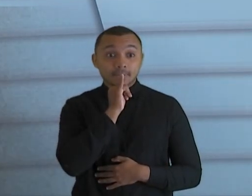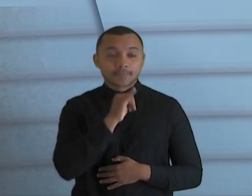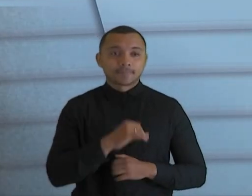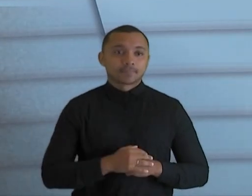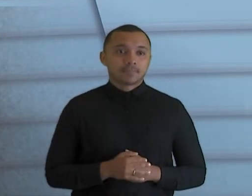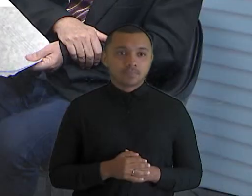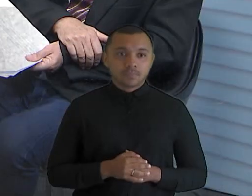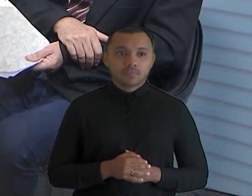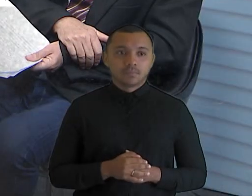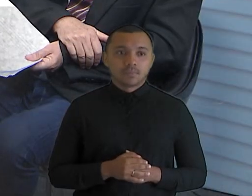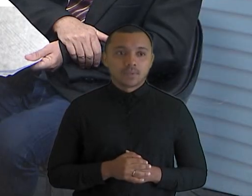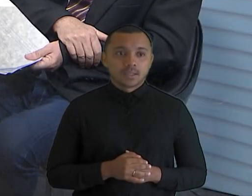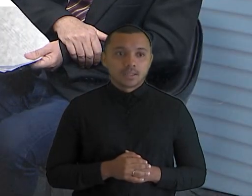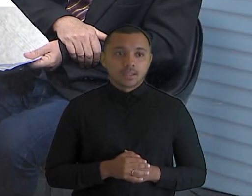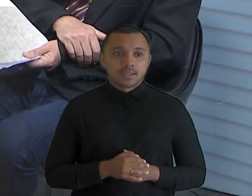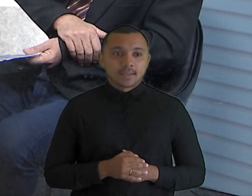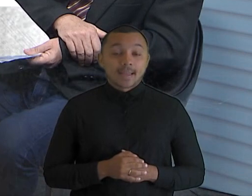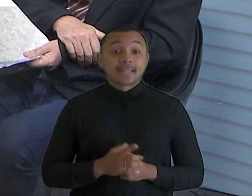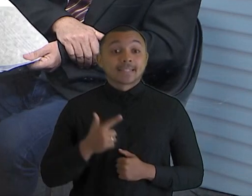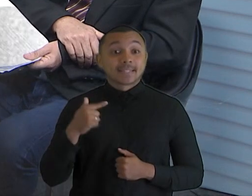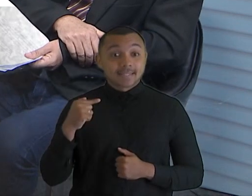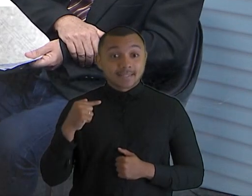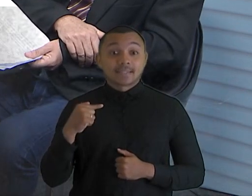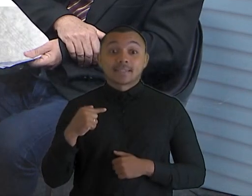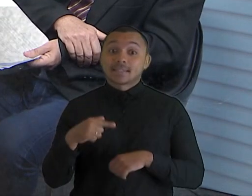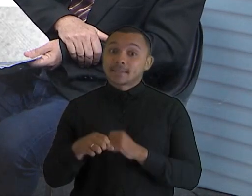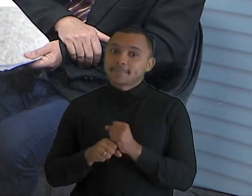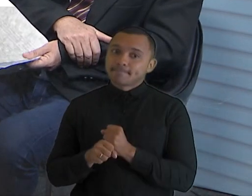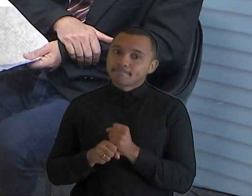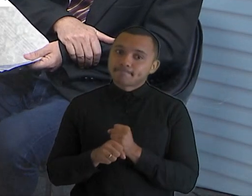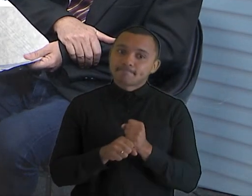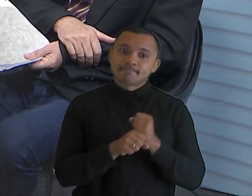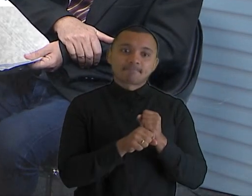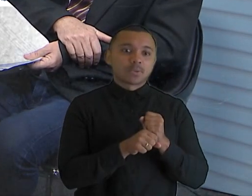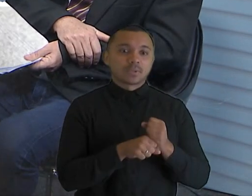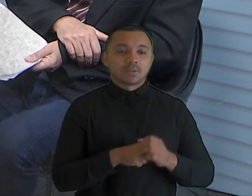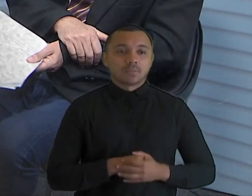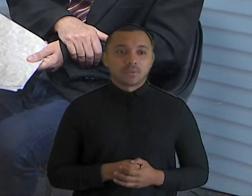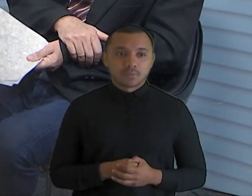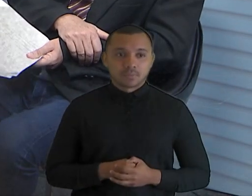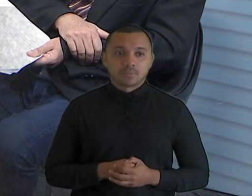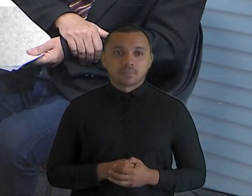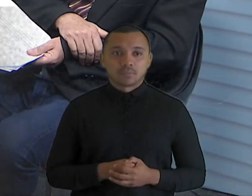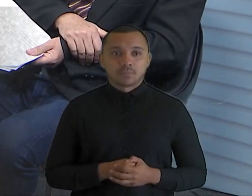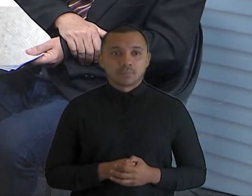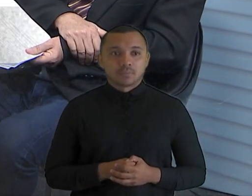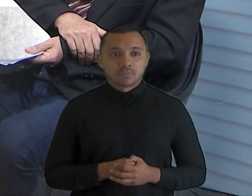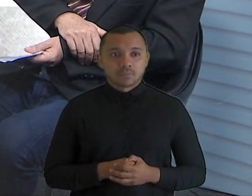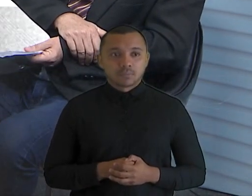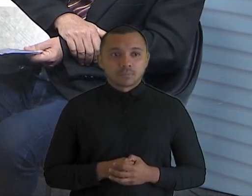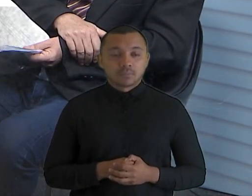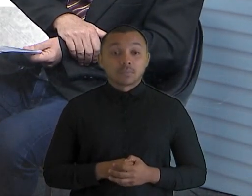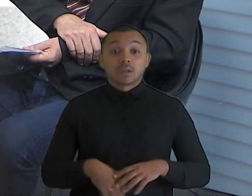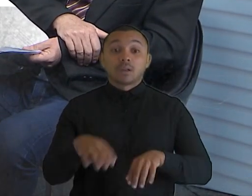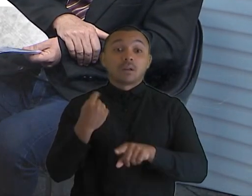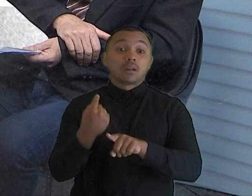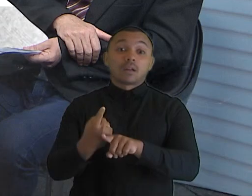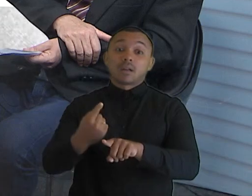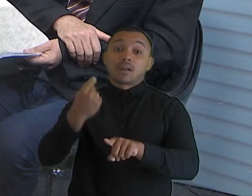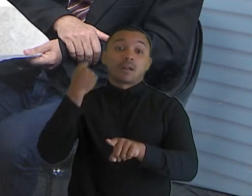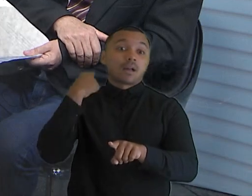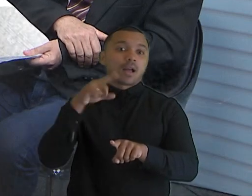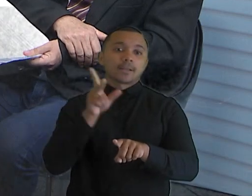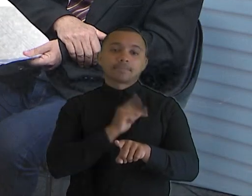são... Vamos fazer sete anos. Sete anos. Passa rápido. Passa rápido. Então, naquela época, todos nós ficamos